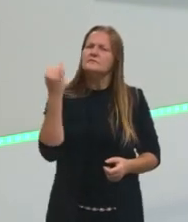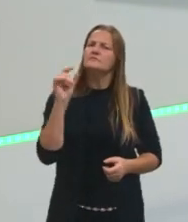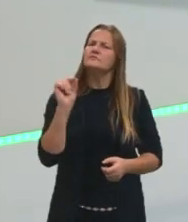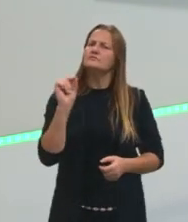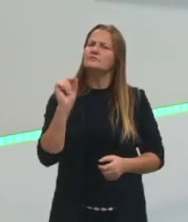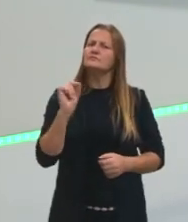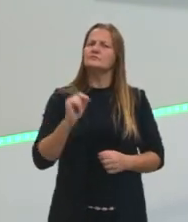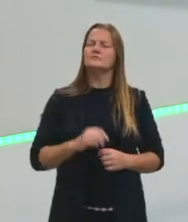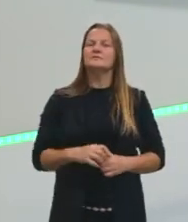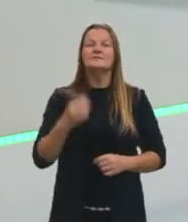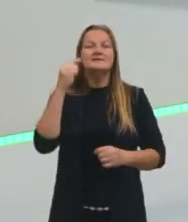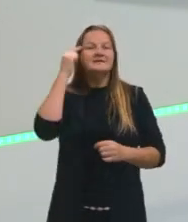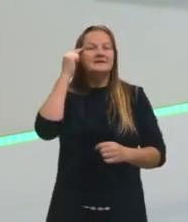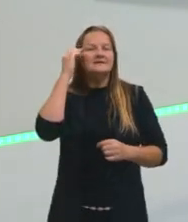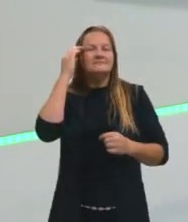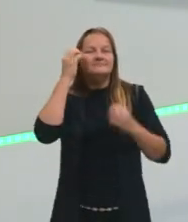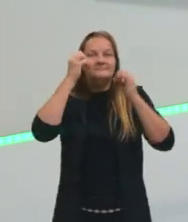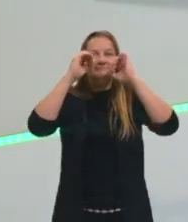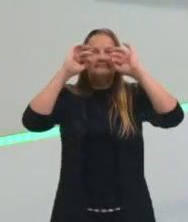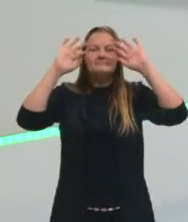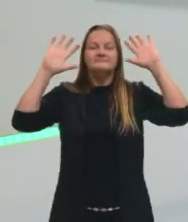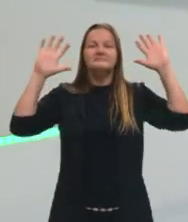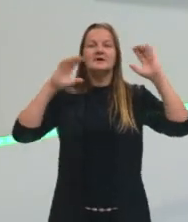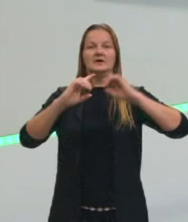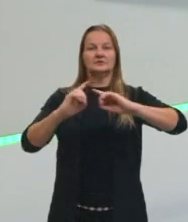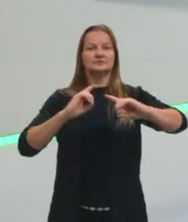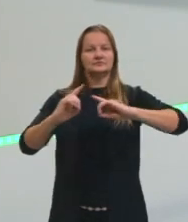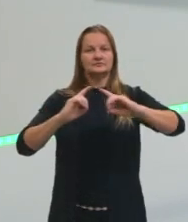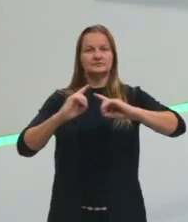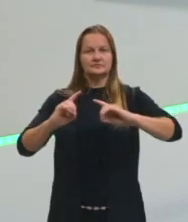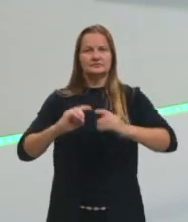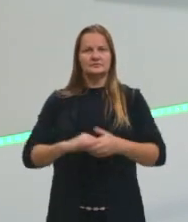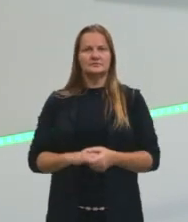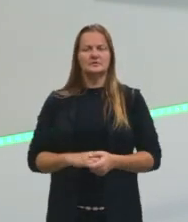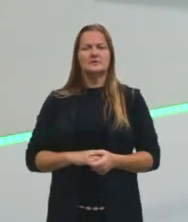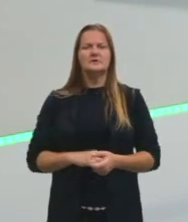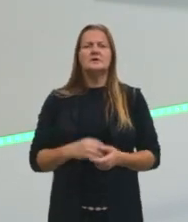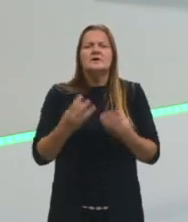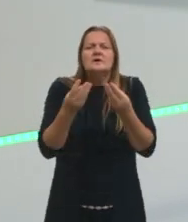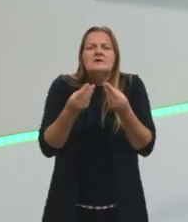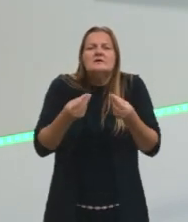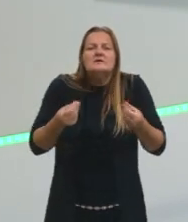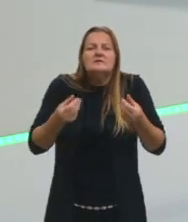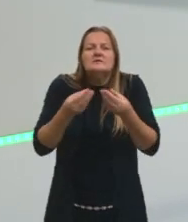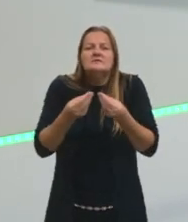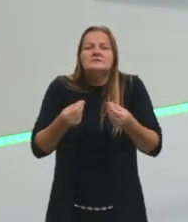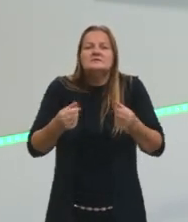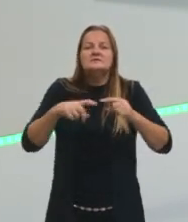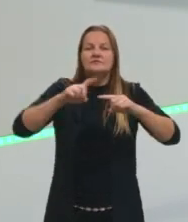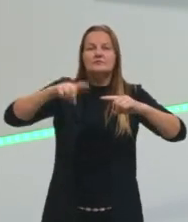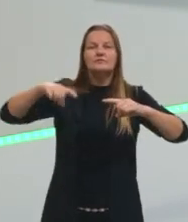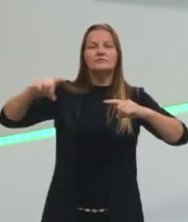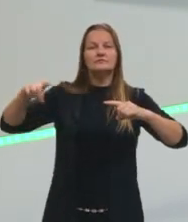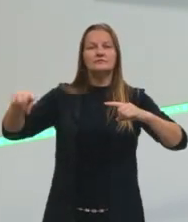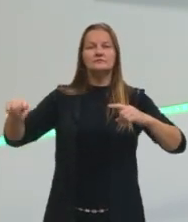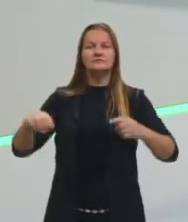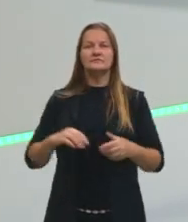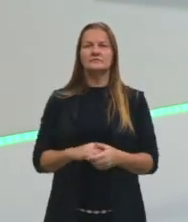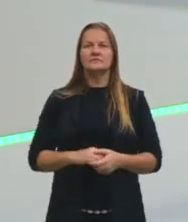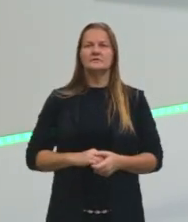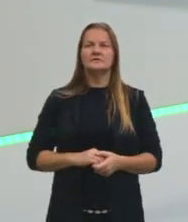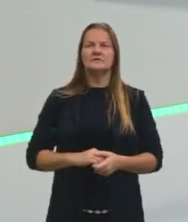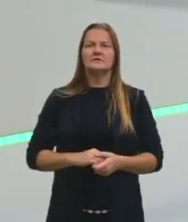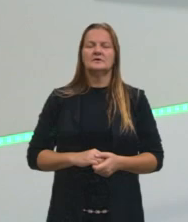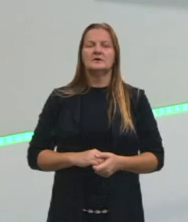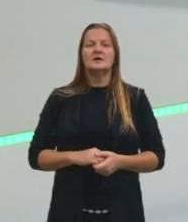fato da gente entender a língua como algo dinâmico e sensível a essas variações. Quando eu estou falando aqui